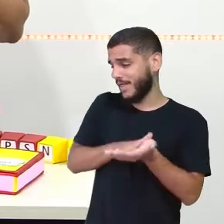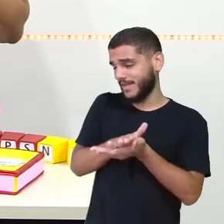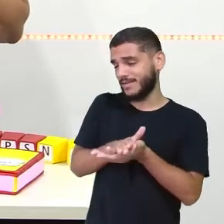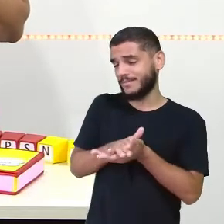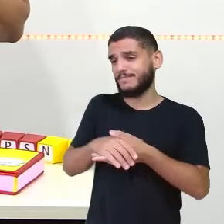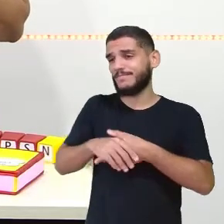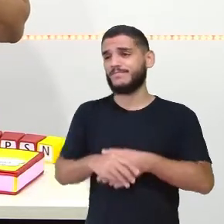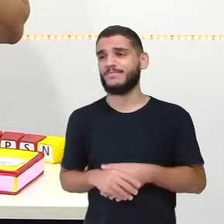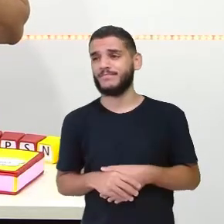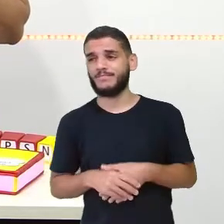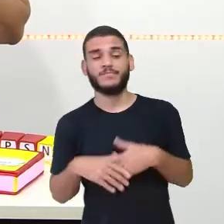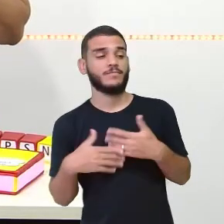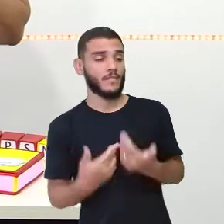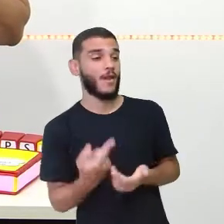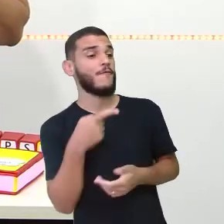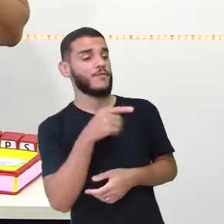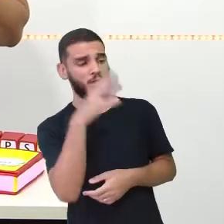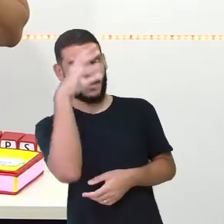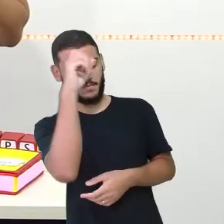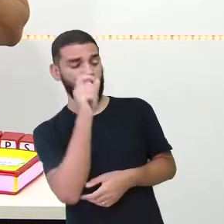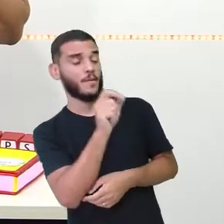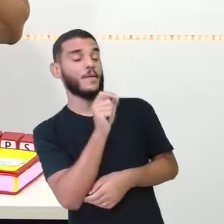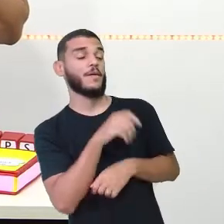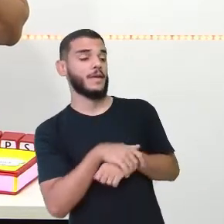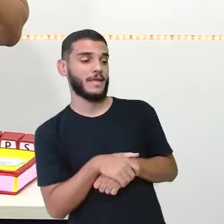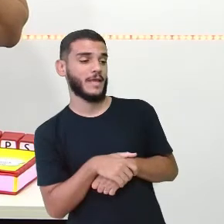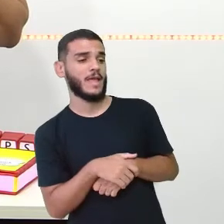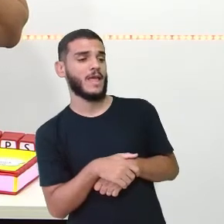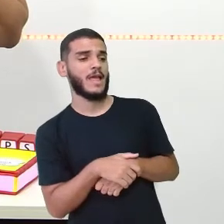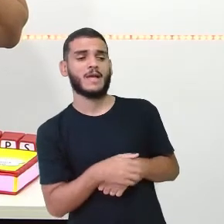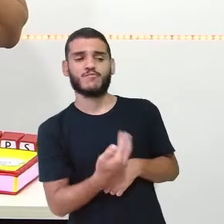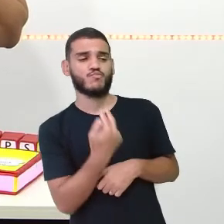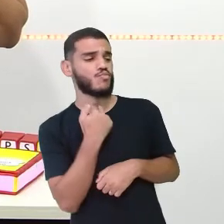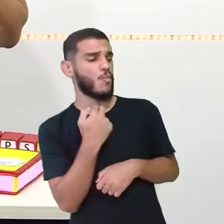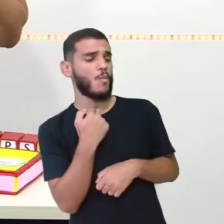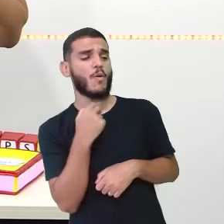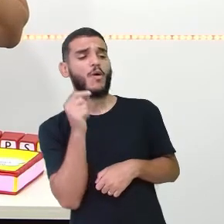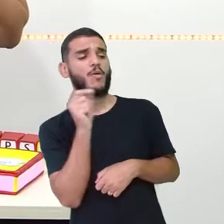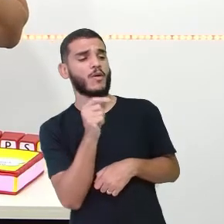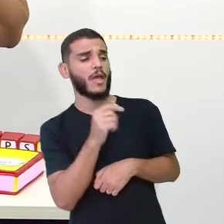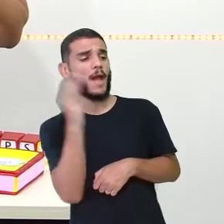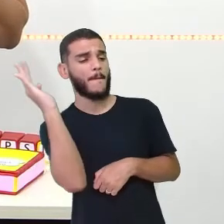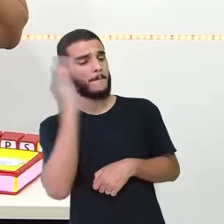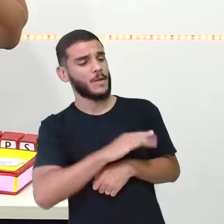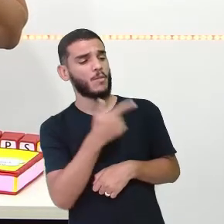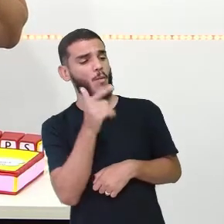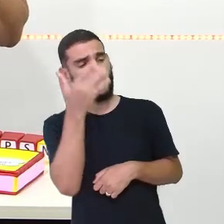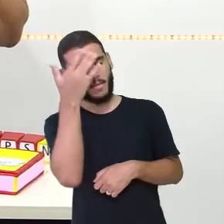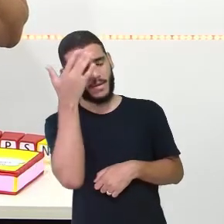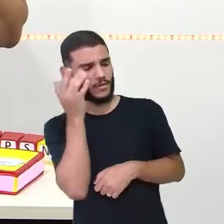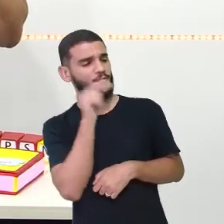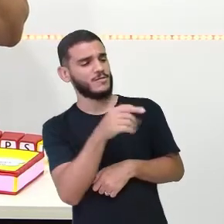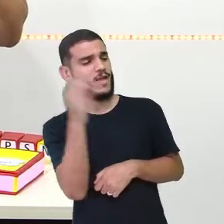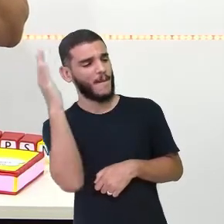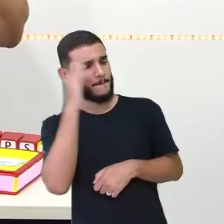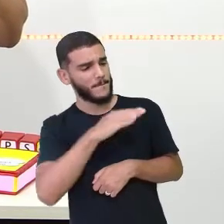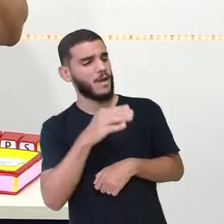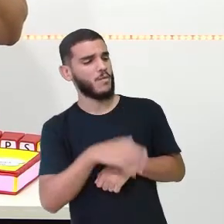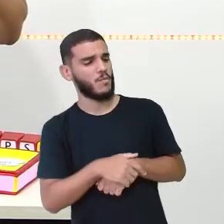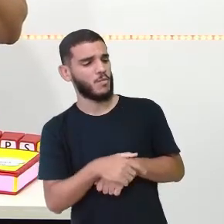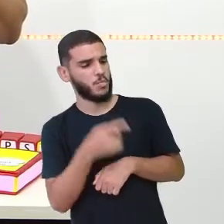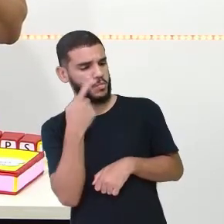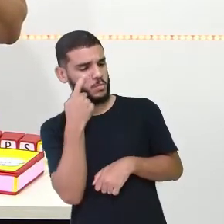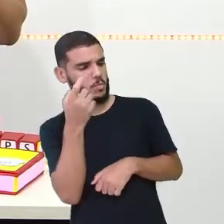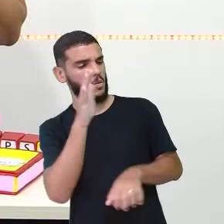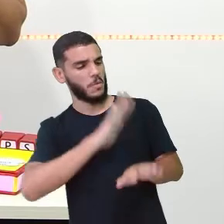Isso foi para você aprender que não se pode fazer mal às outras pessoas. Você foi mal intencionada